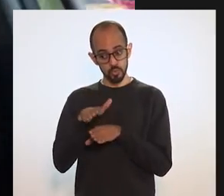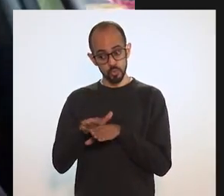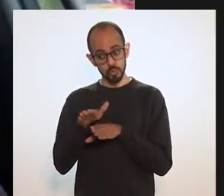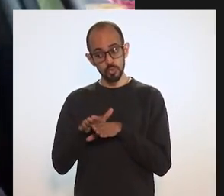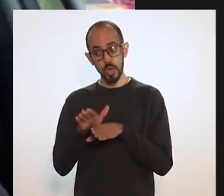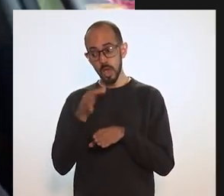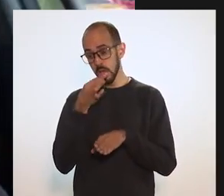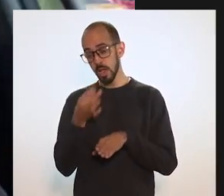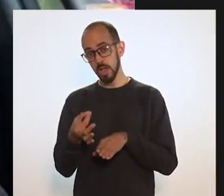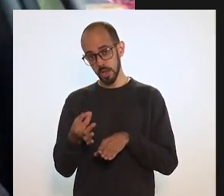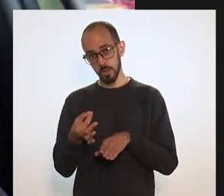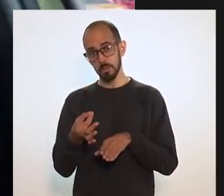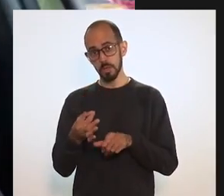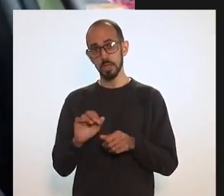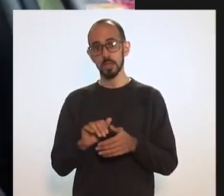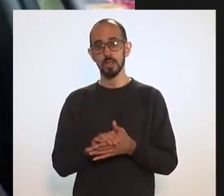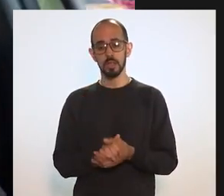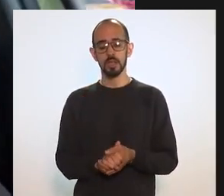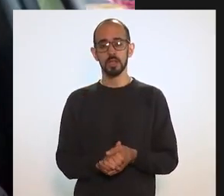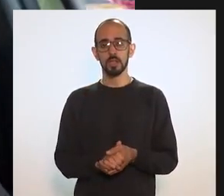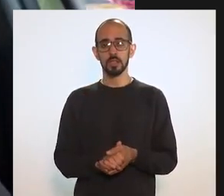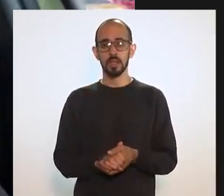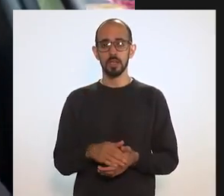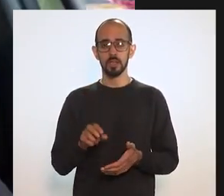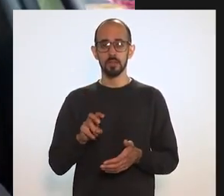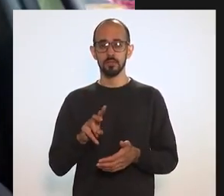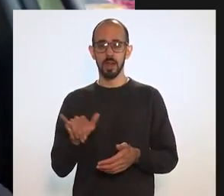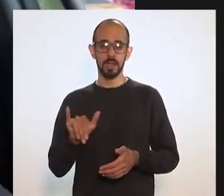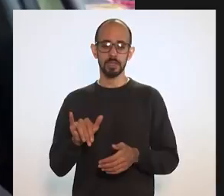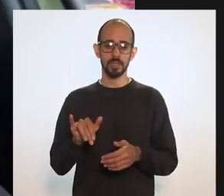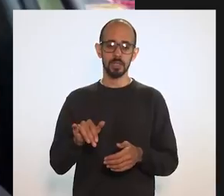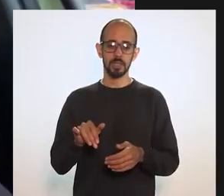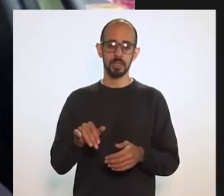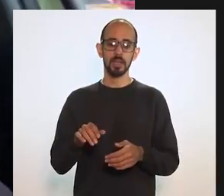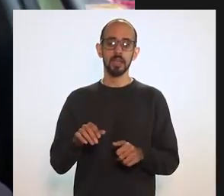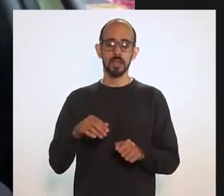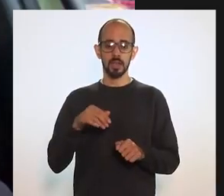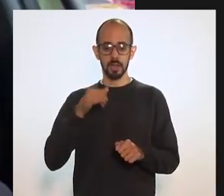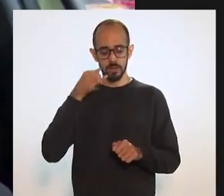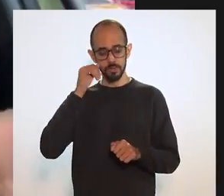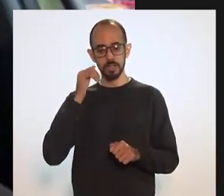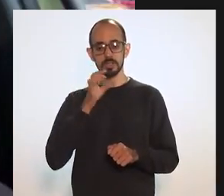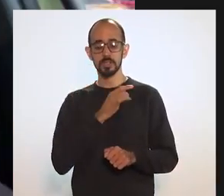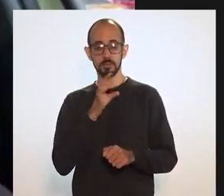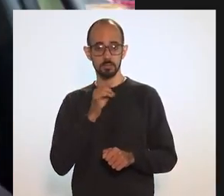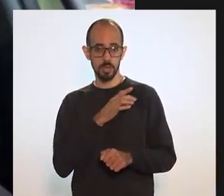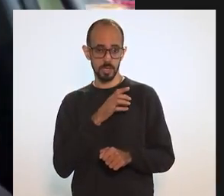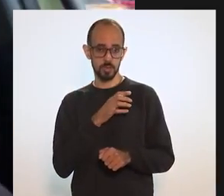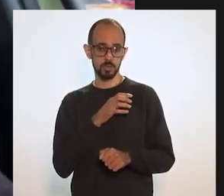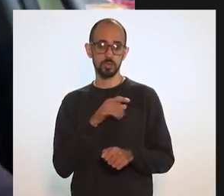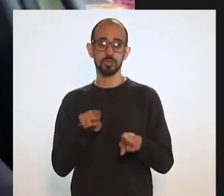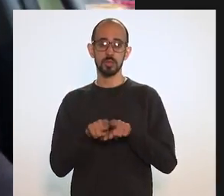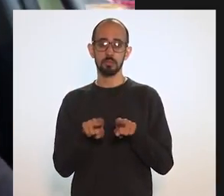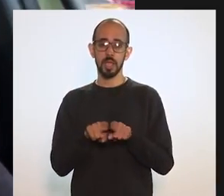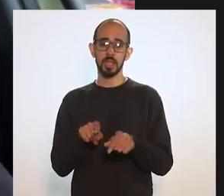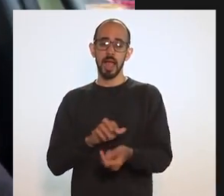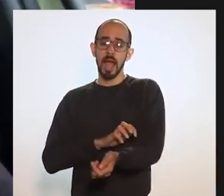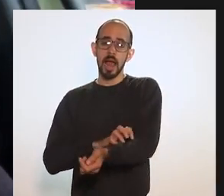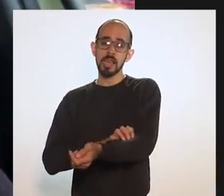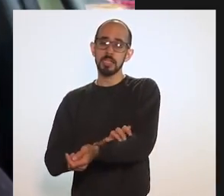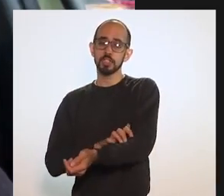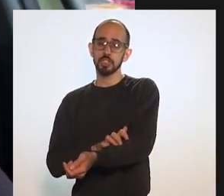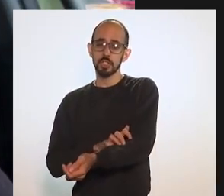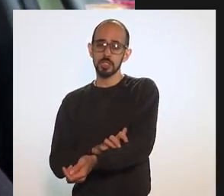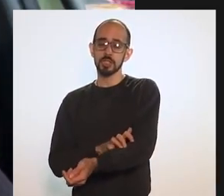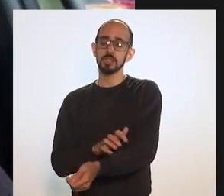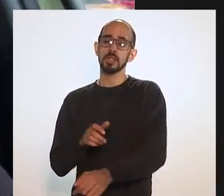e recomendam as vacinas e vão tirando esses mitos de chip, de reações alérgicas, que a gente de